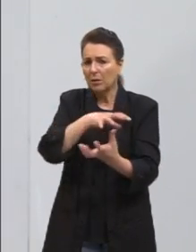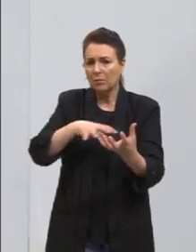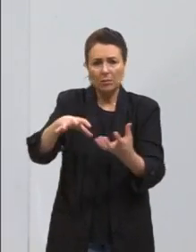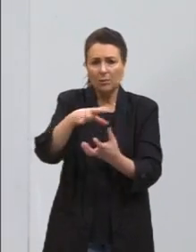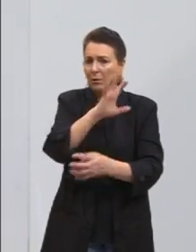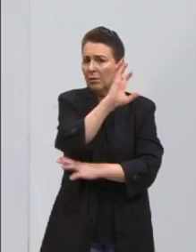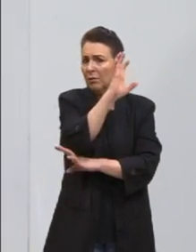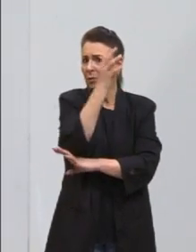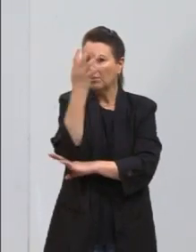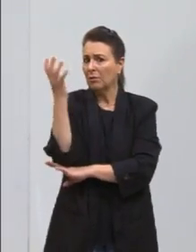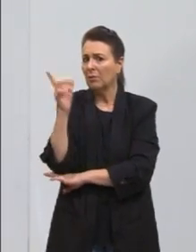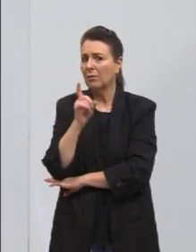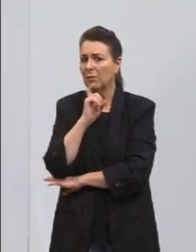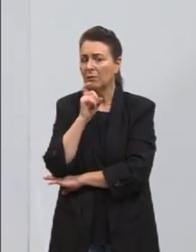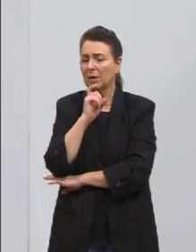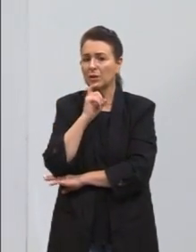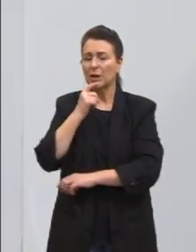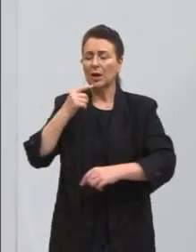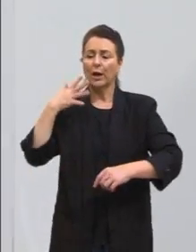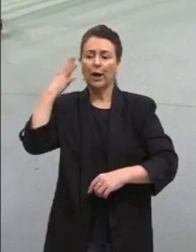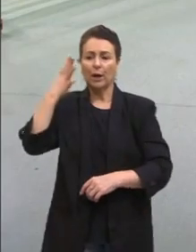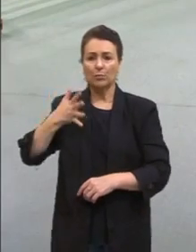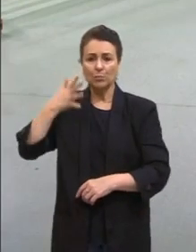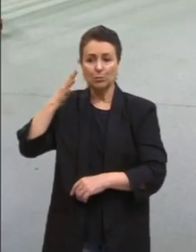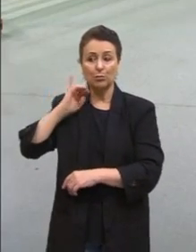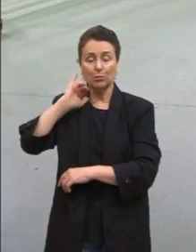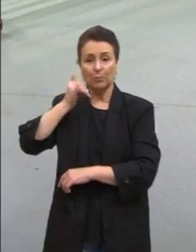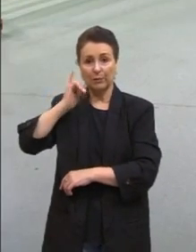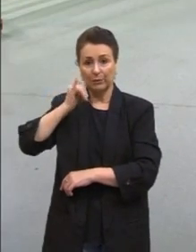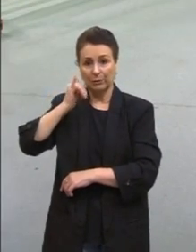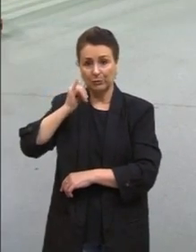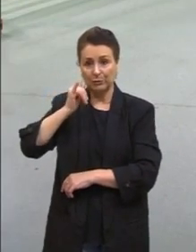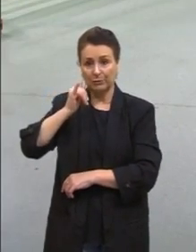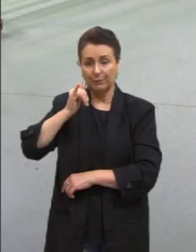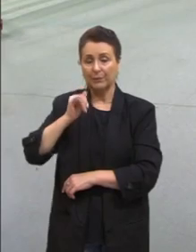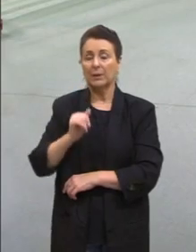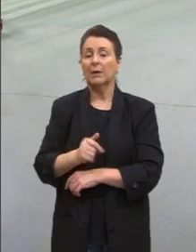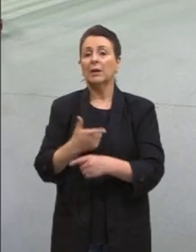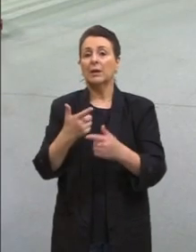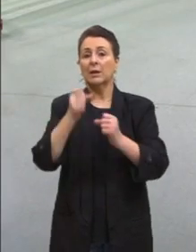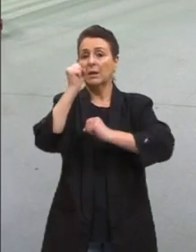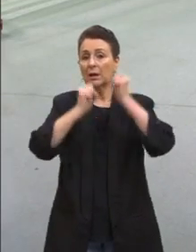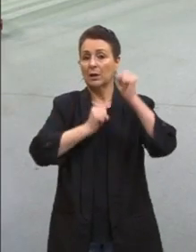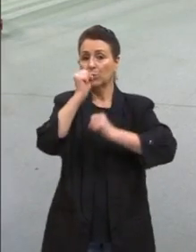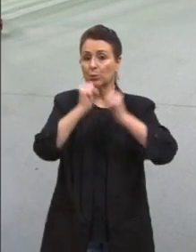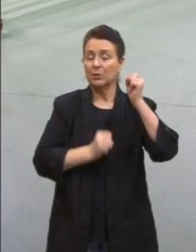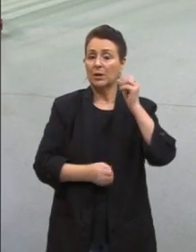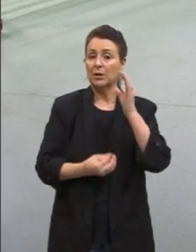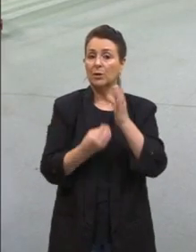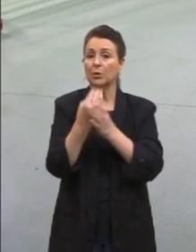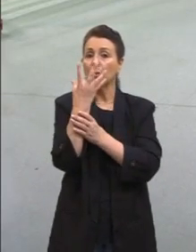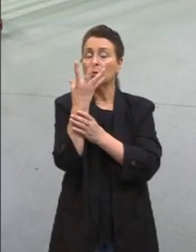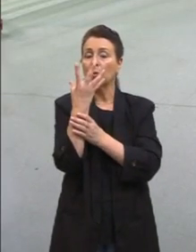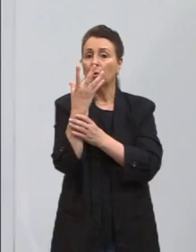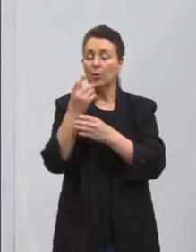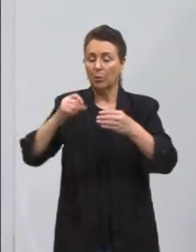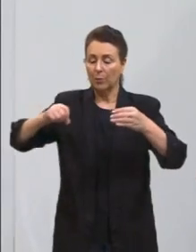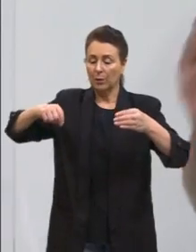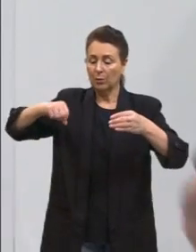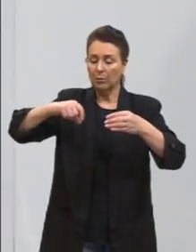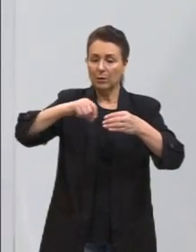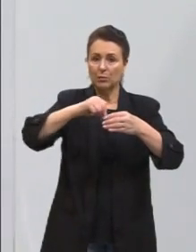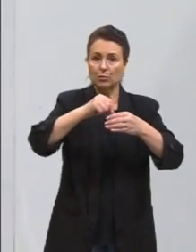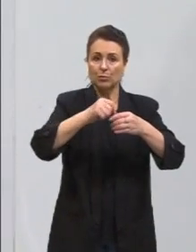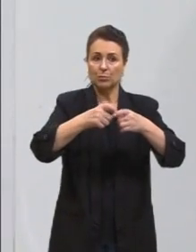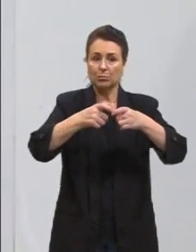um discurso, uma narrativa que a grande indústria criou para o plantio em larga